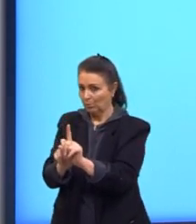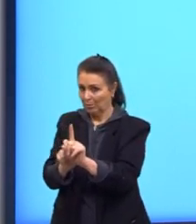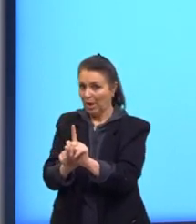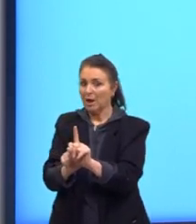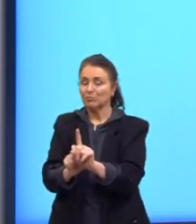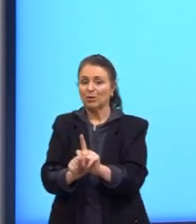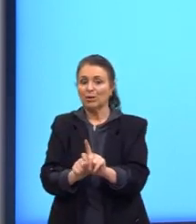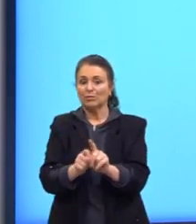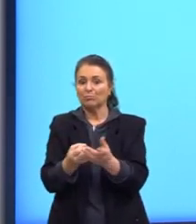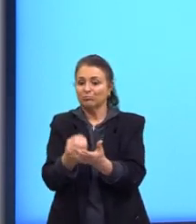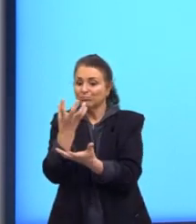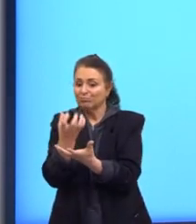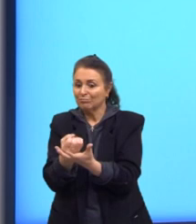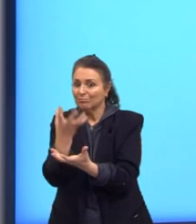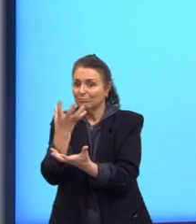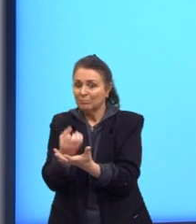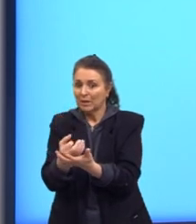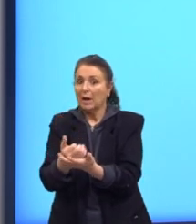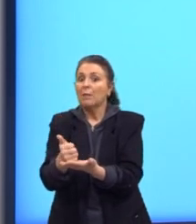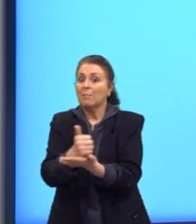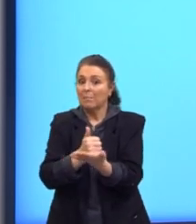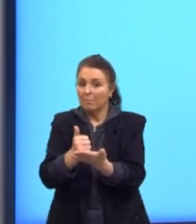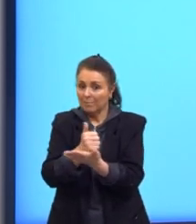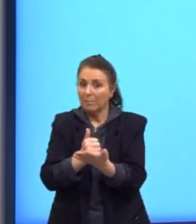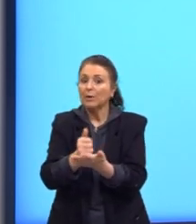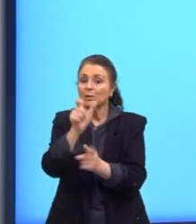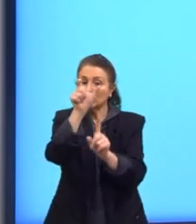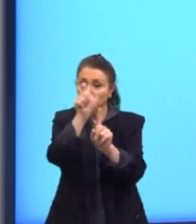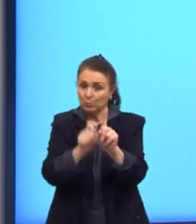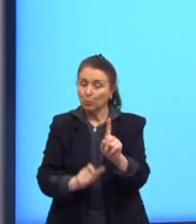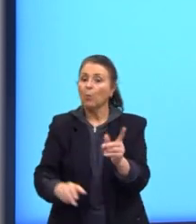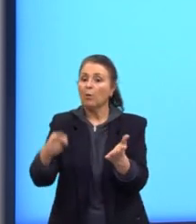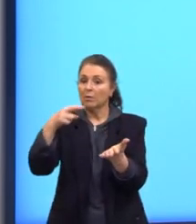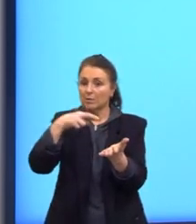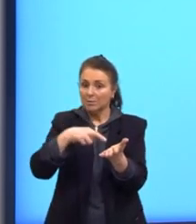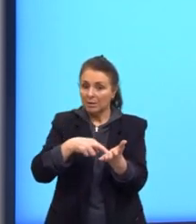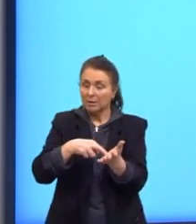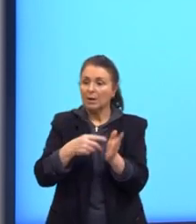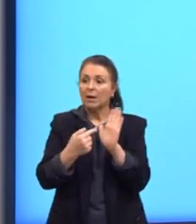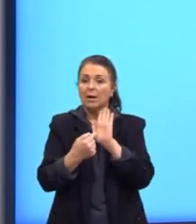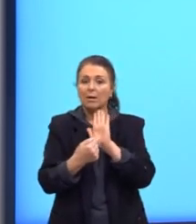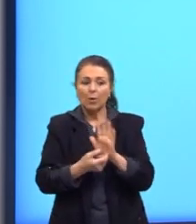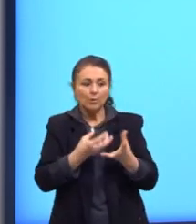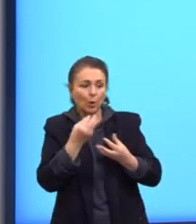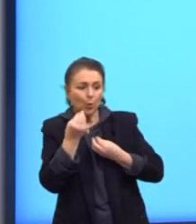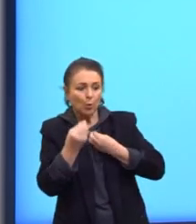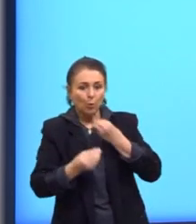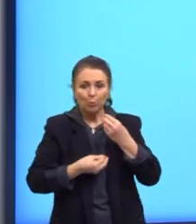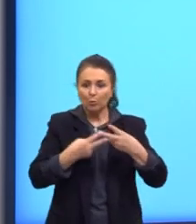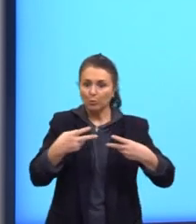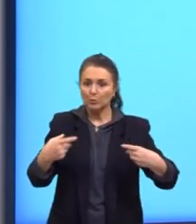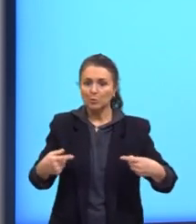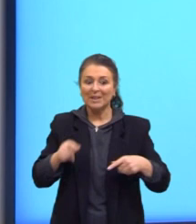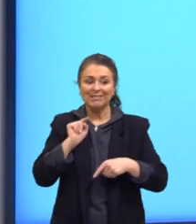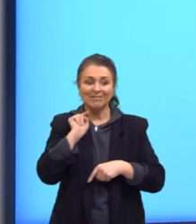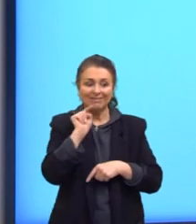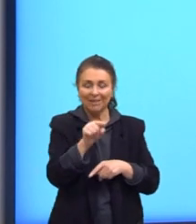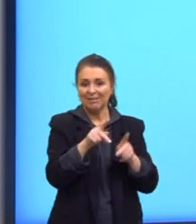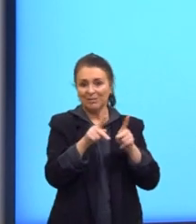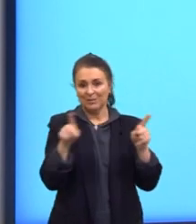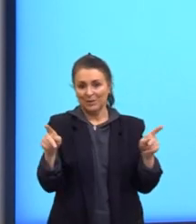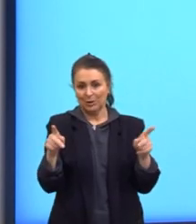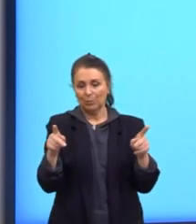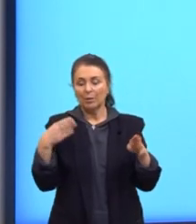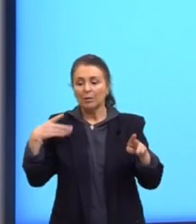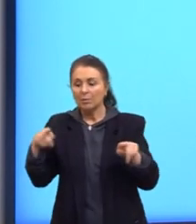baseados em personagens reais, ela vai nos falar e nos mostrar como eram as coisas nessa época e como foram